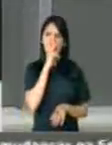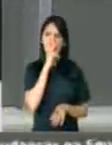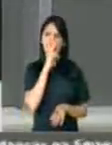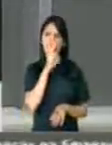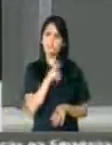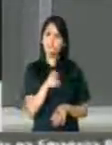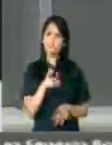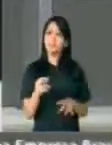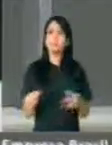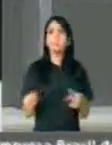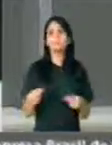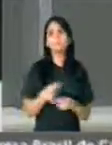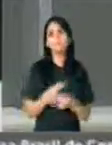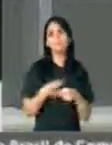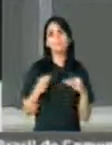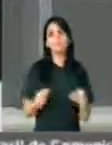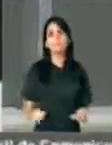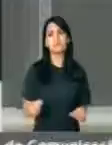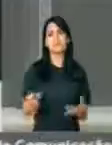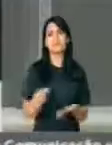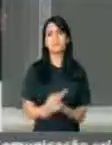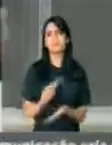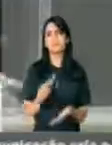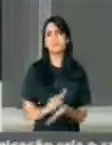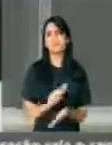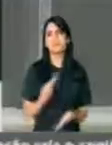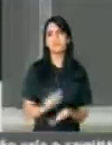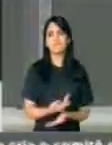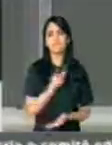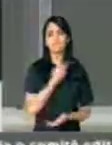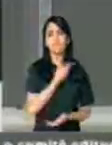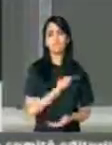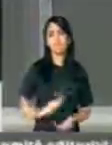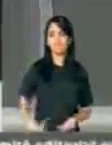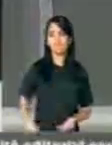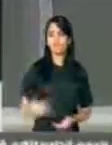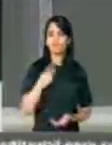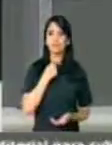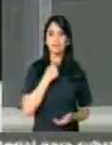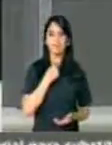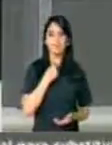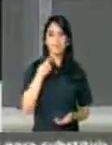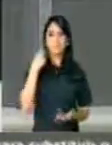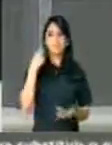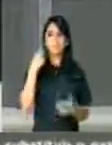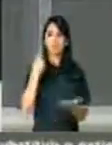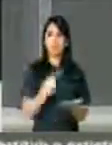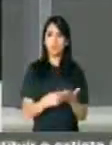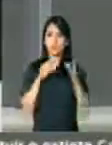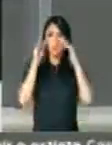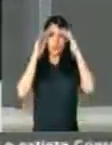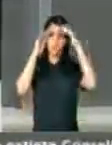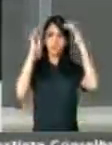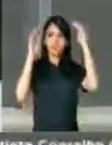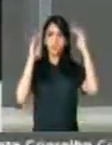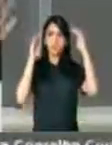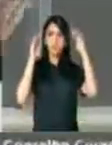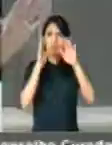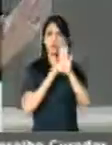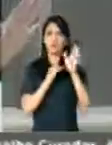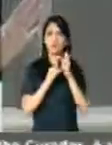falácia em que o governo não poderá cumprir o que ele tem colocado nesta MP.